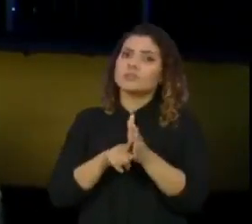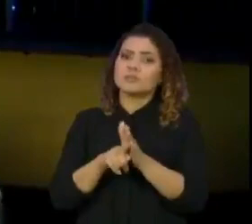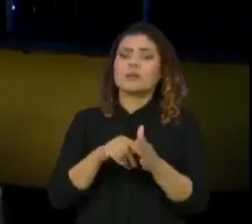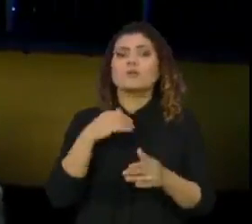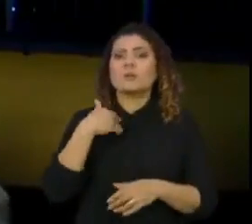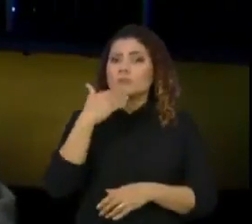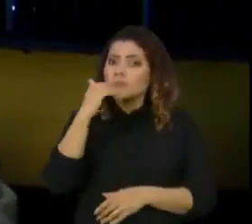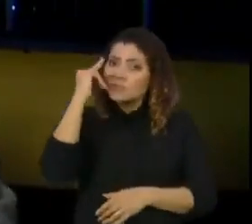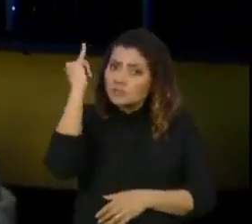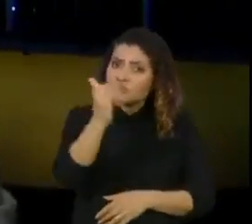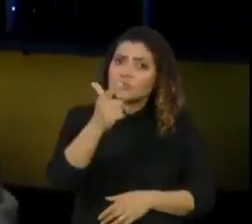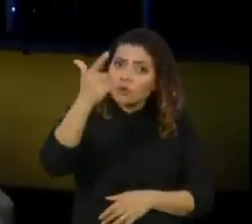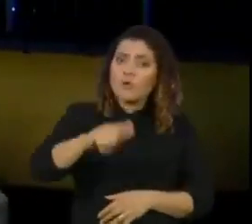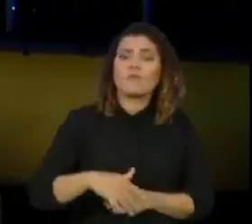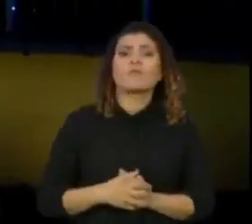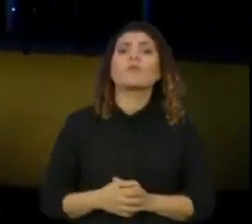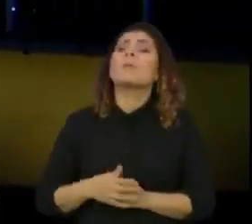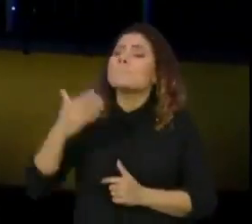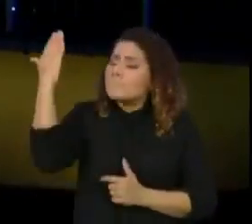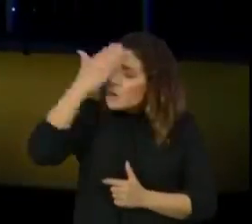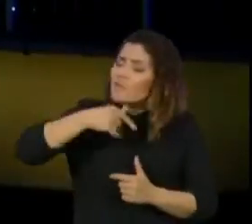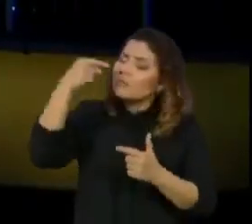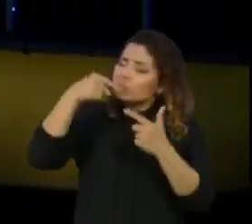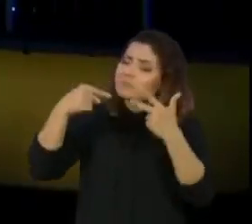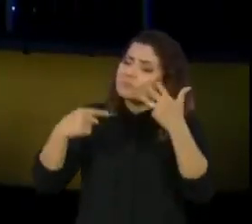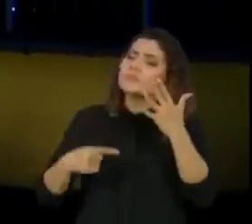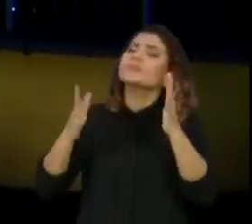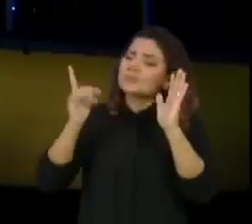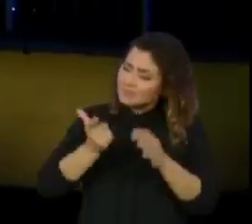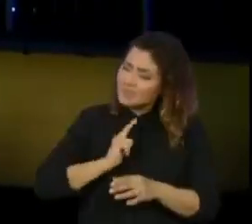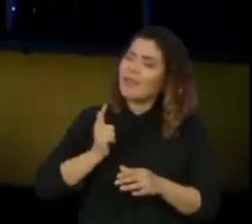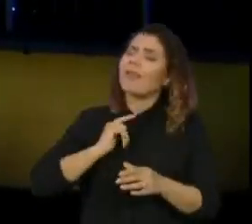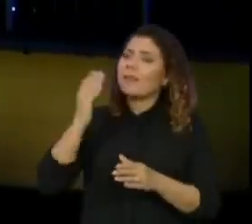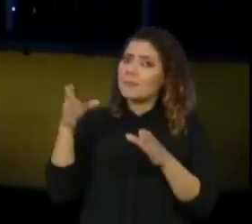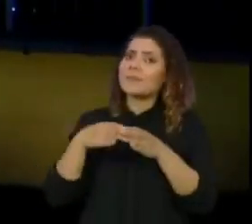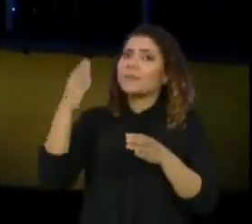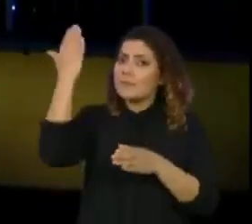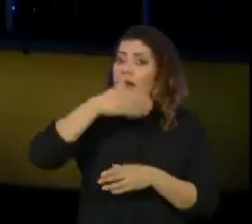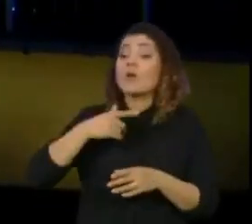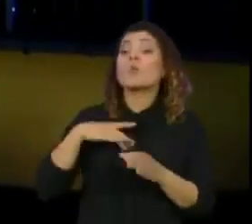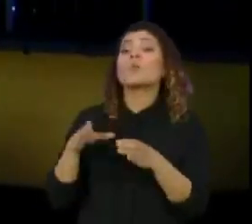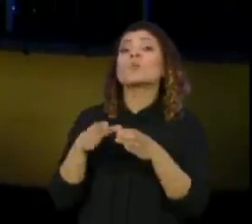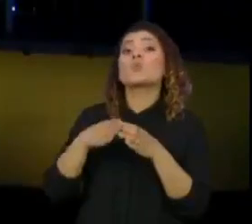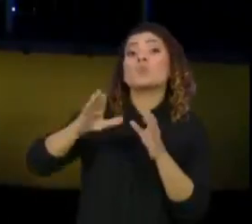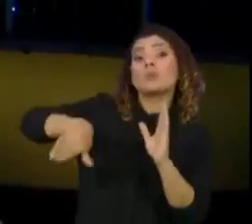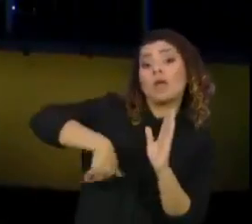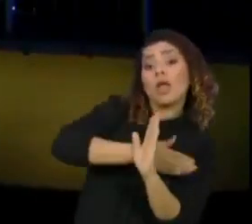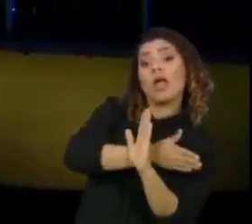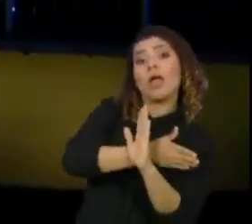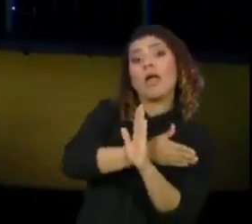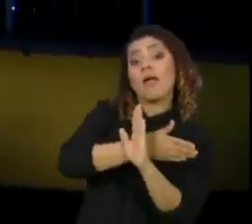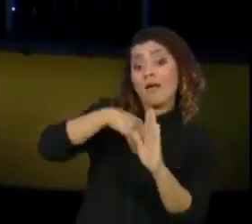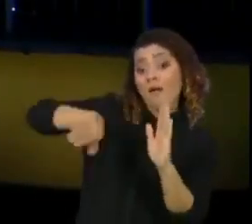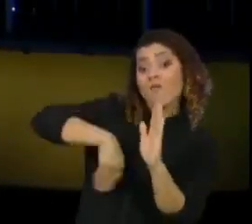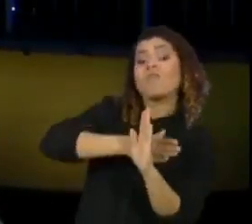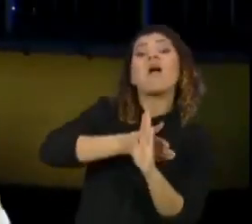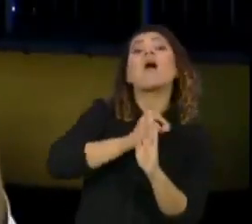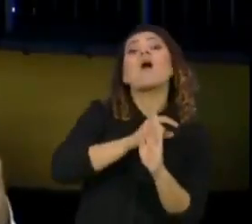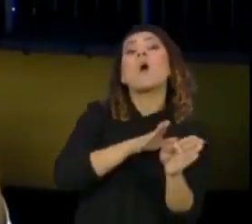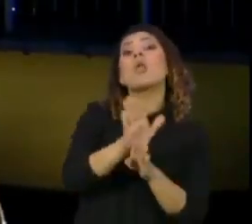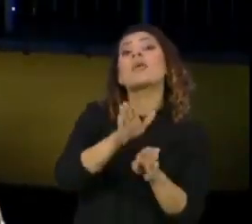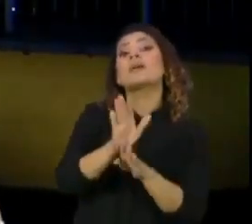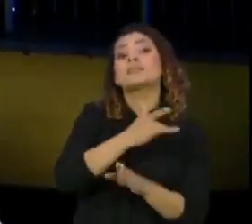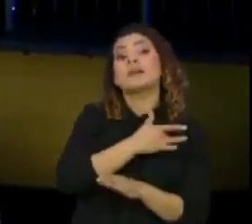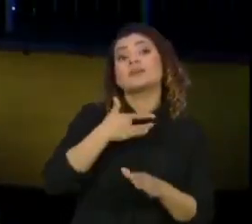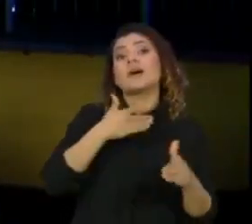queria repetir, muita coisa comprovada com relação ao gabinete paralelo, quem participava, quem eram os